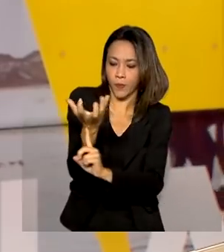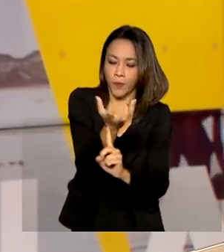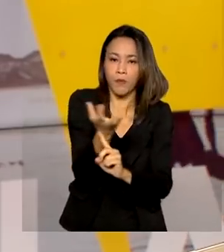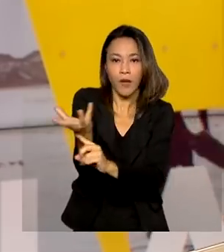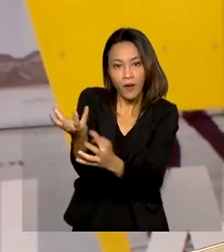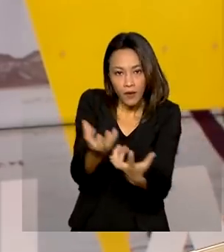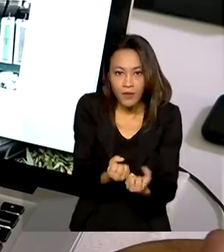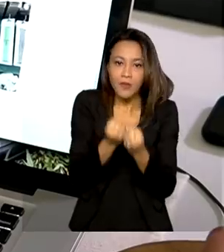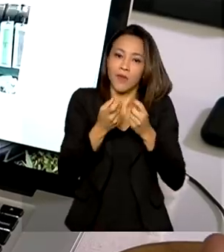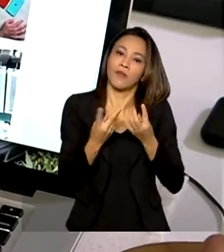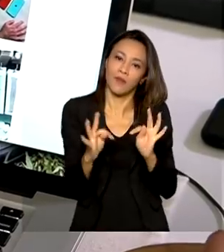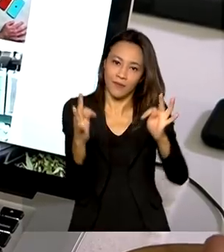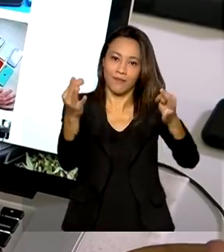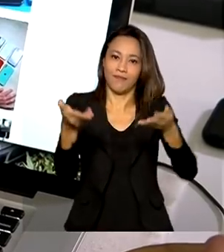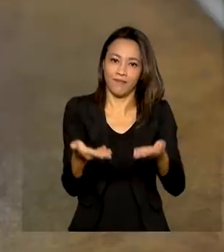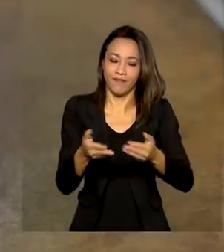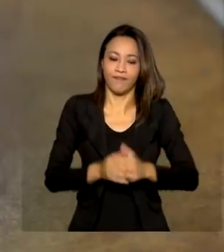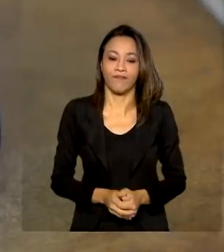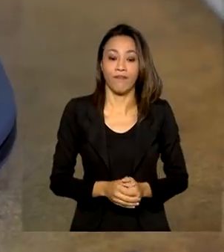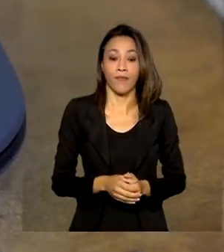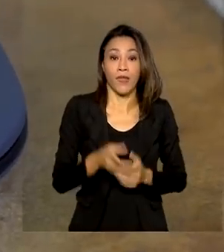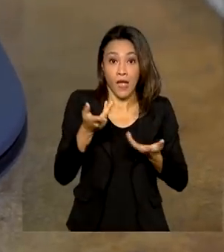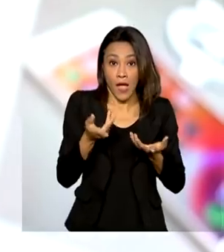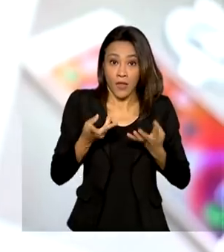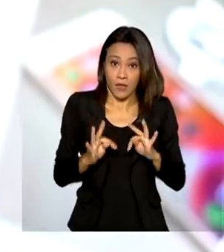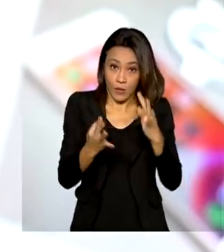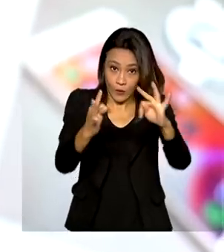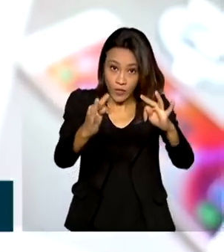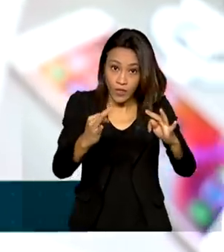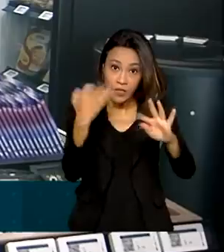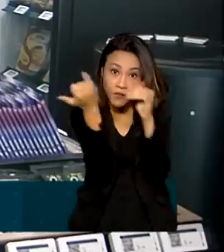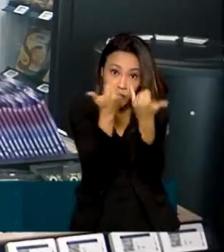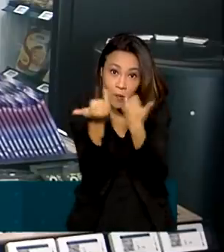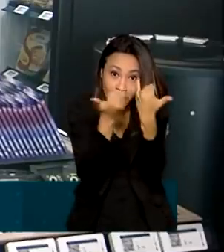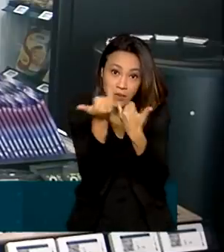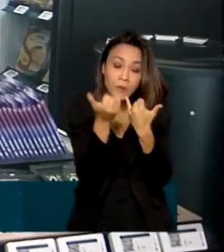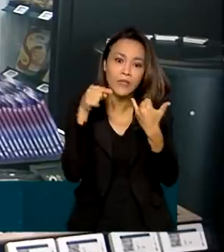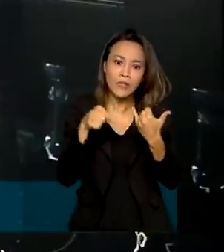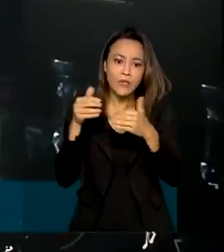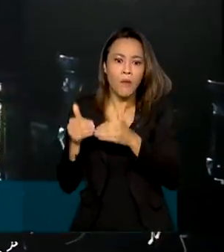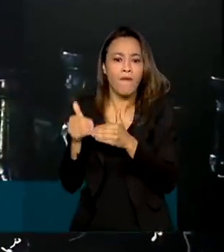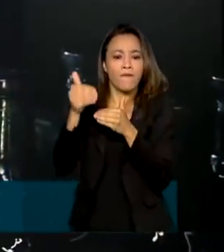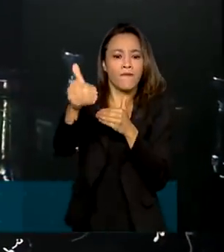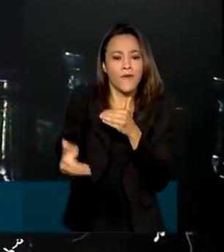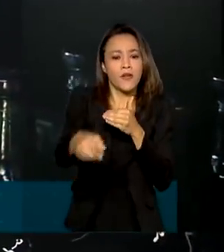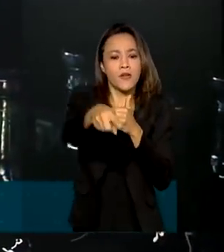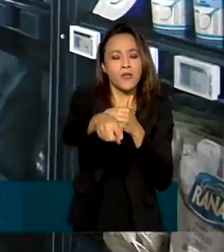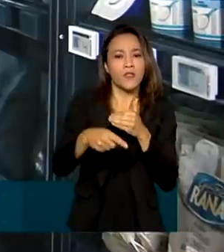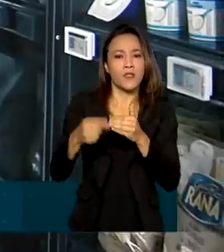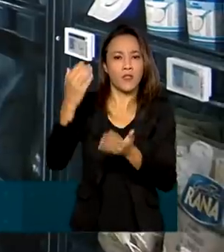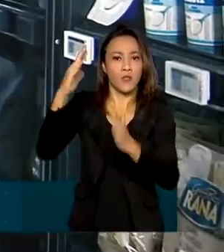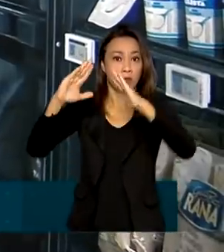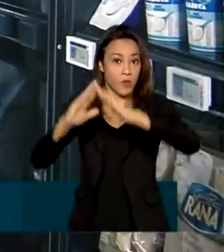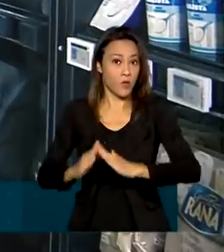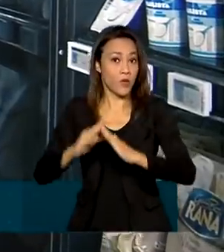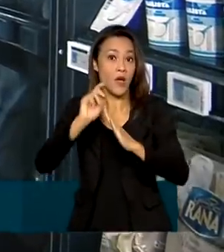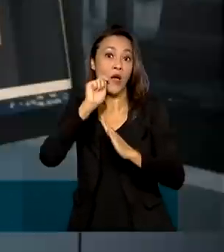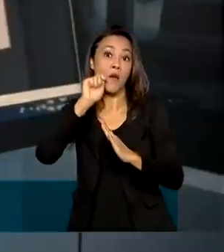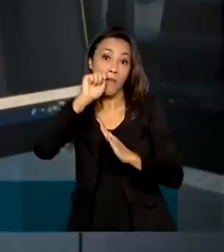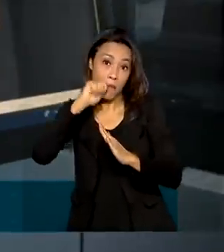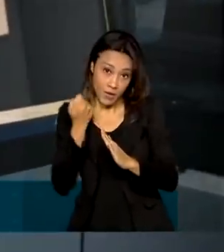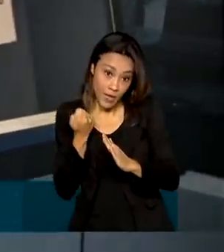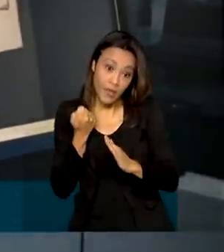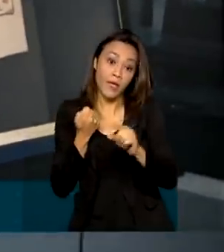tecnologia. A tecnologia da informação é um avanço tanto para a padaria, que busca se conectar com seus fornecedores e